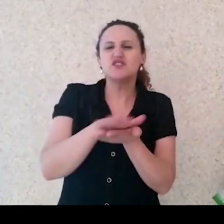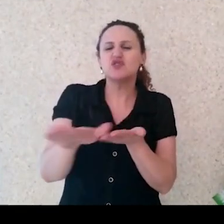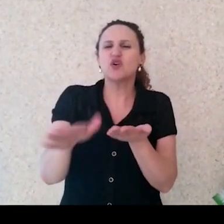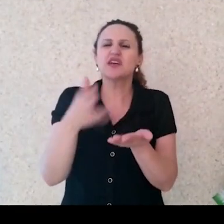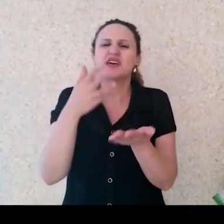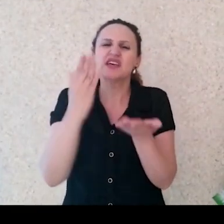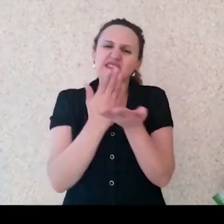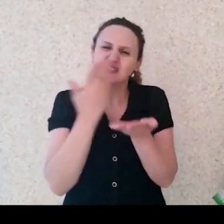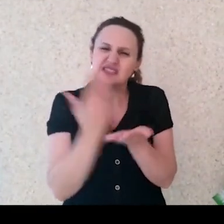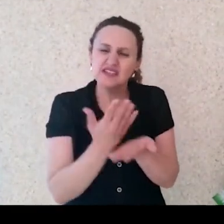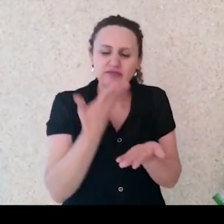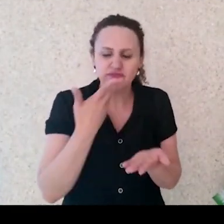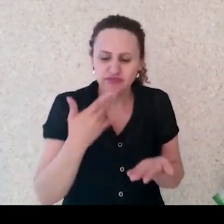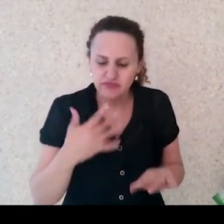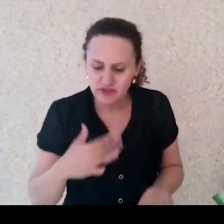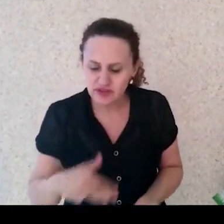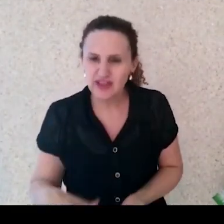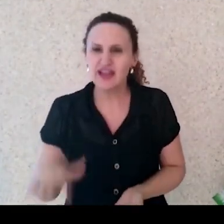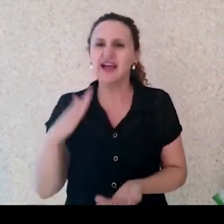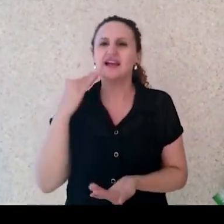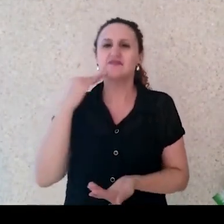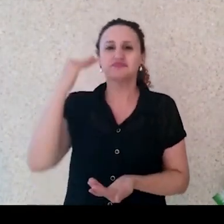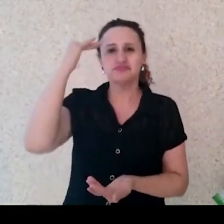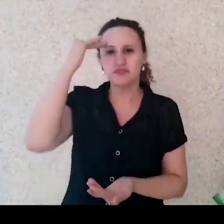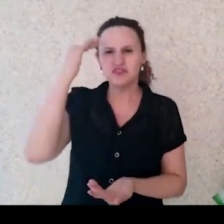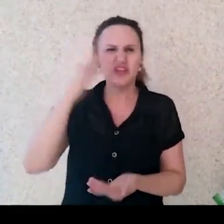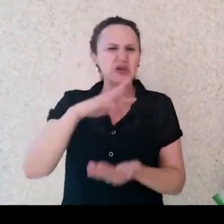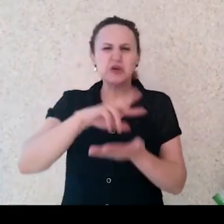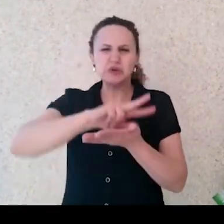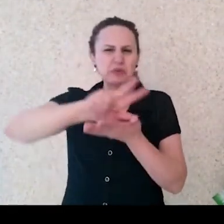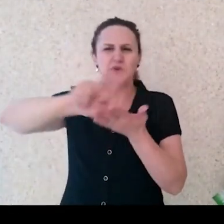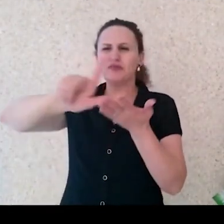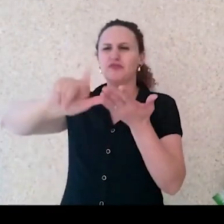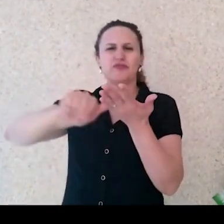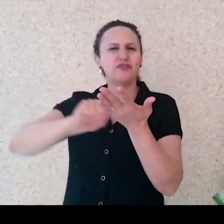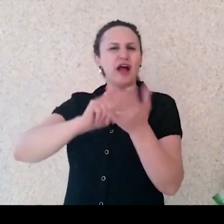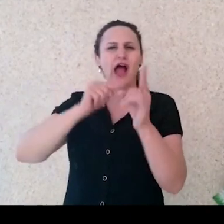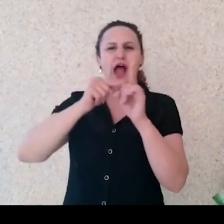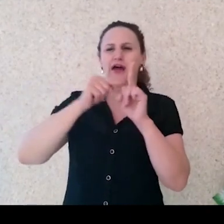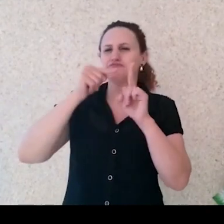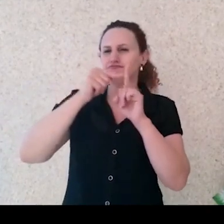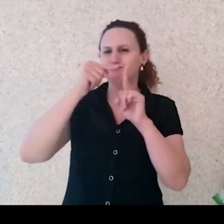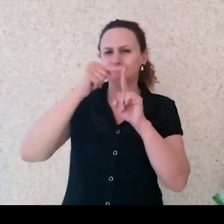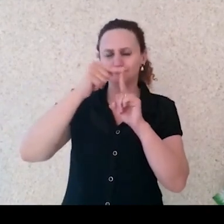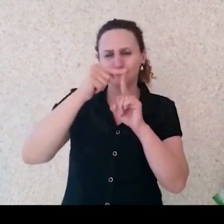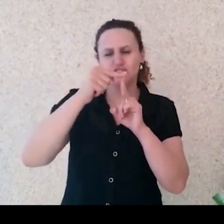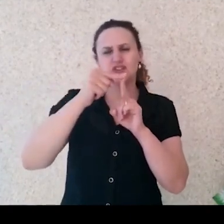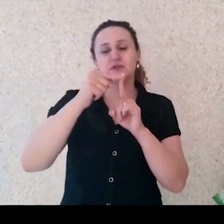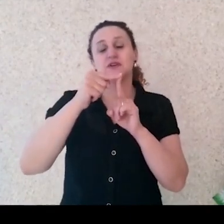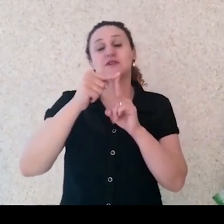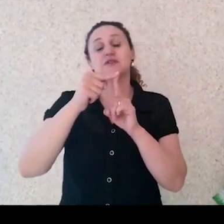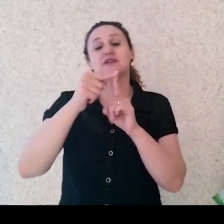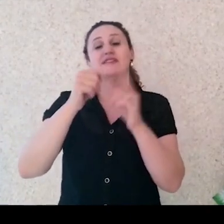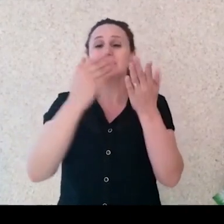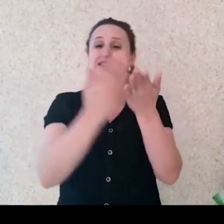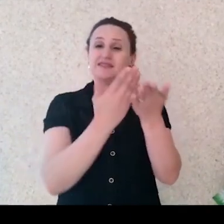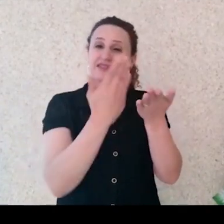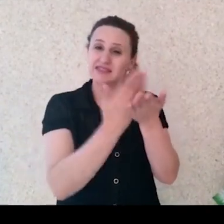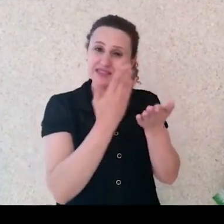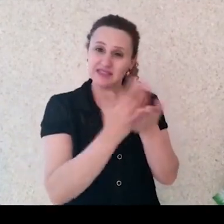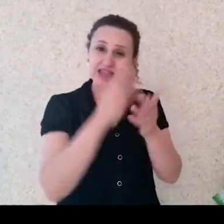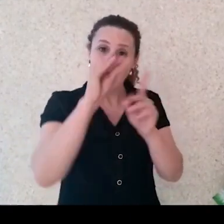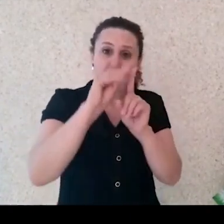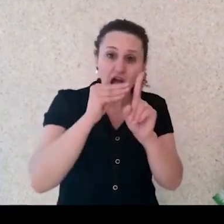como a Lígia Bujunga e a Ana Maria Machado, que a gente trabalhe com obras que tragam